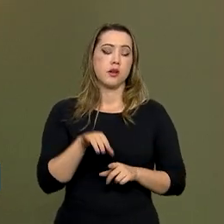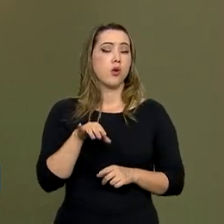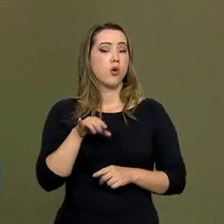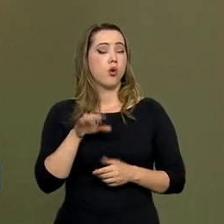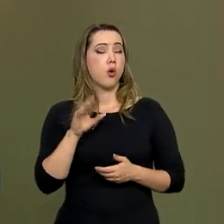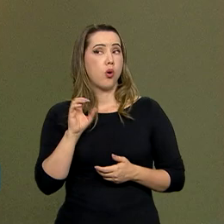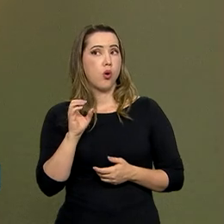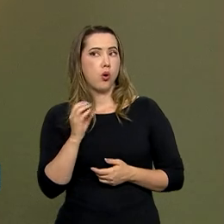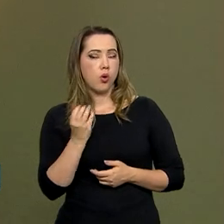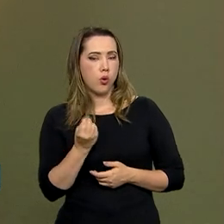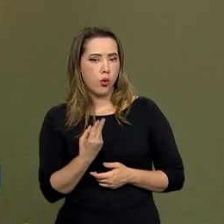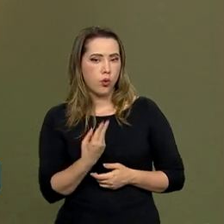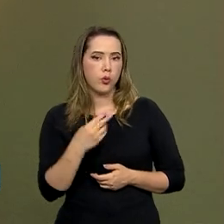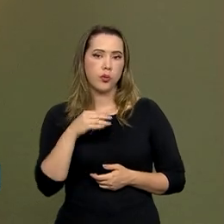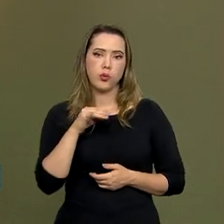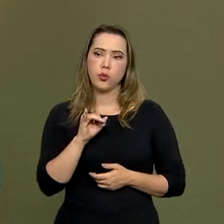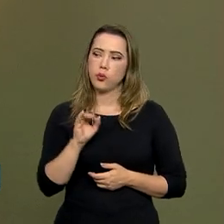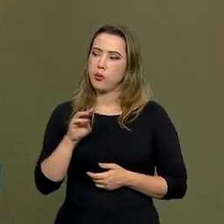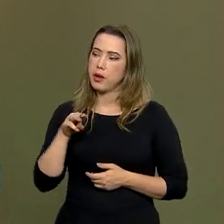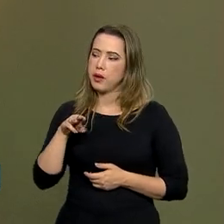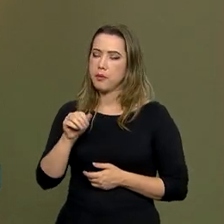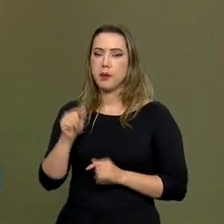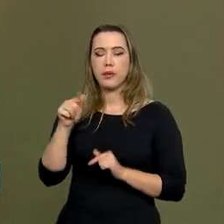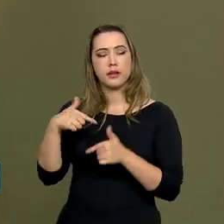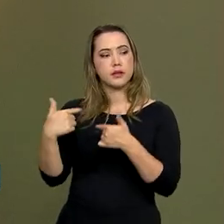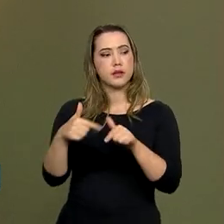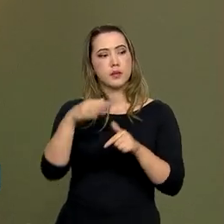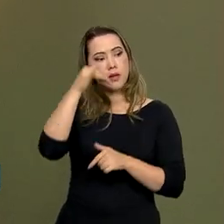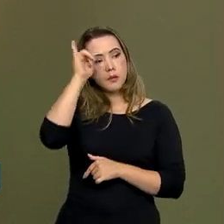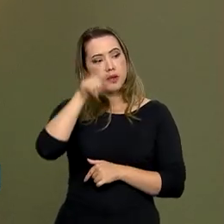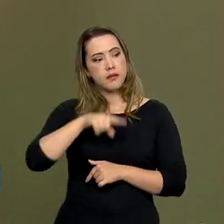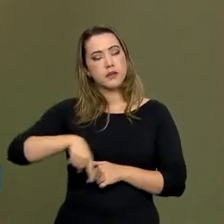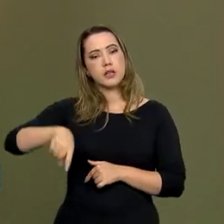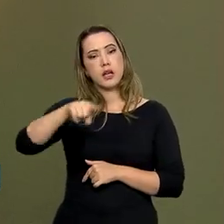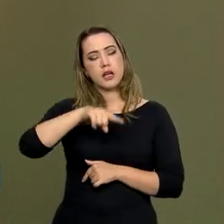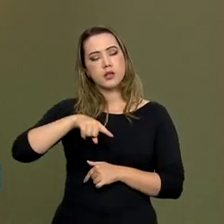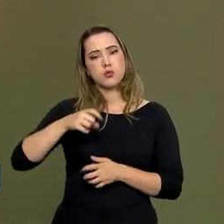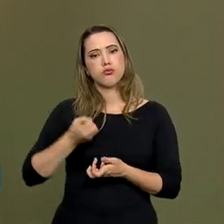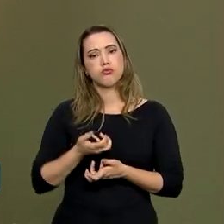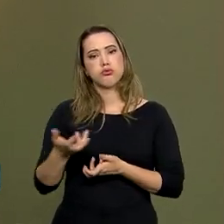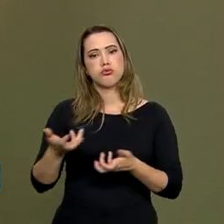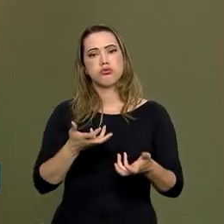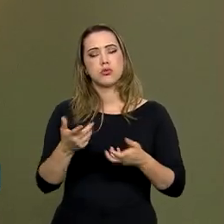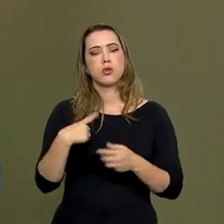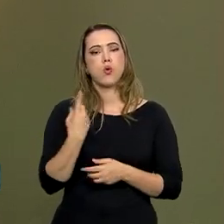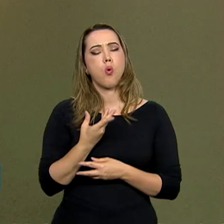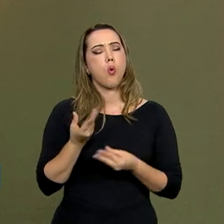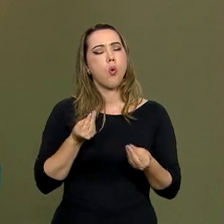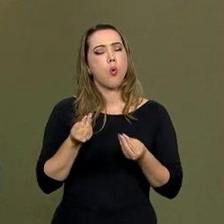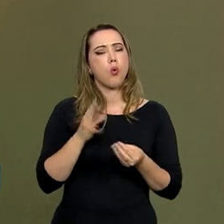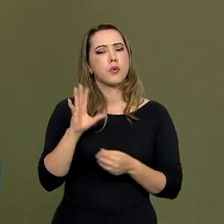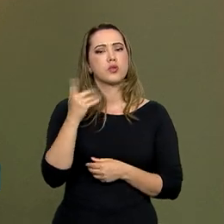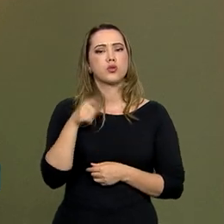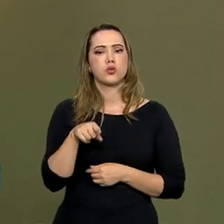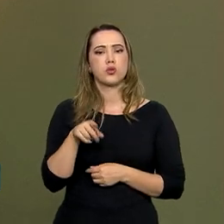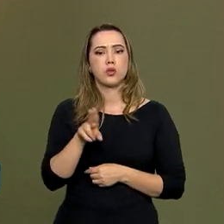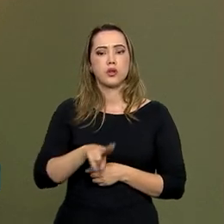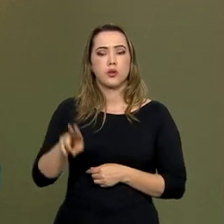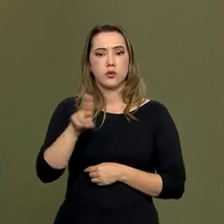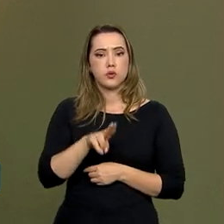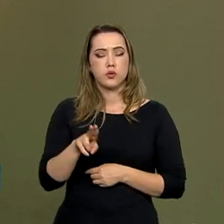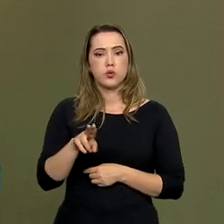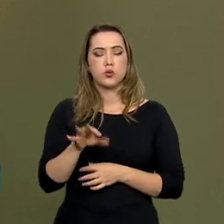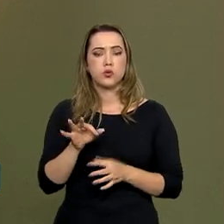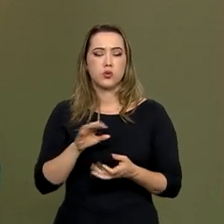meio ambiente, é trabalhar para que não aconteçam esses incêndios. Como é que a gente faz isso? A gente faz isso com o manejo do fogo.